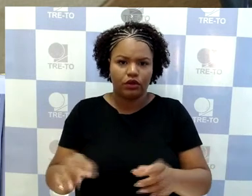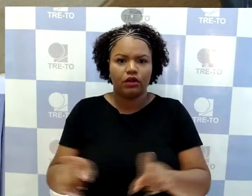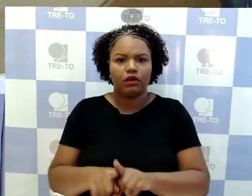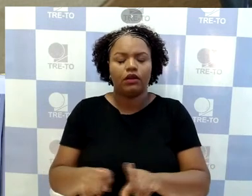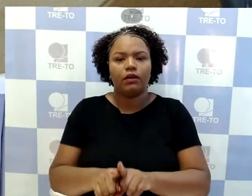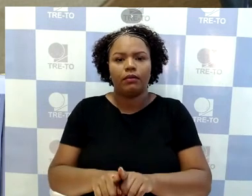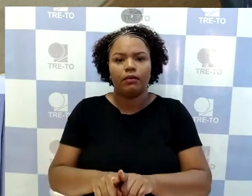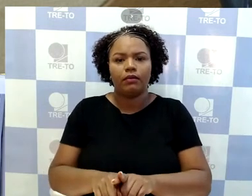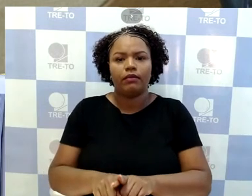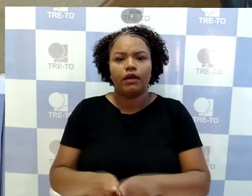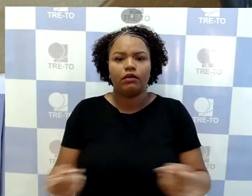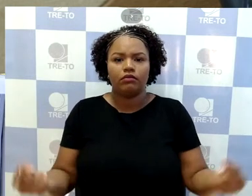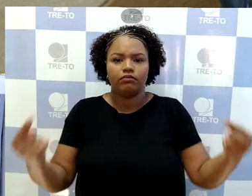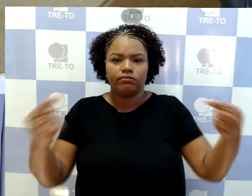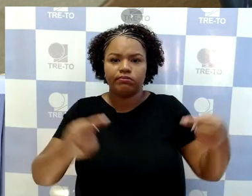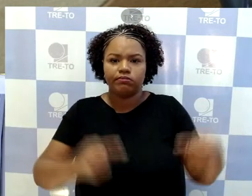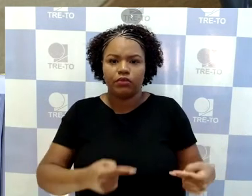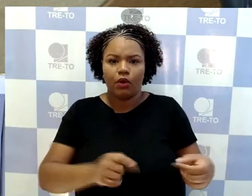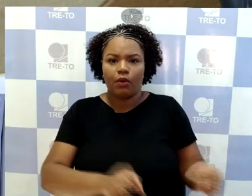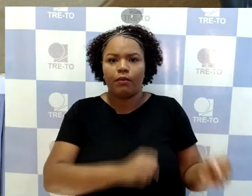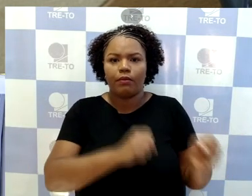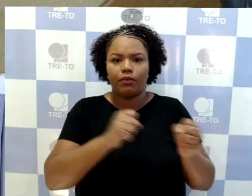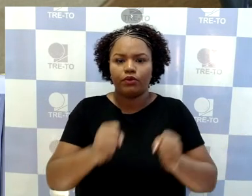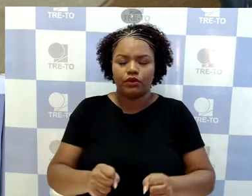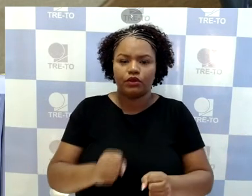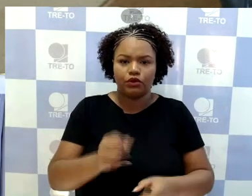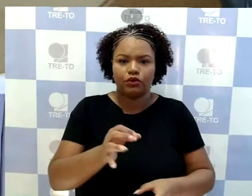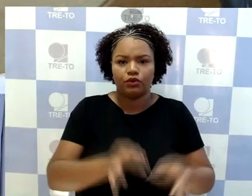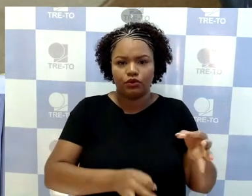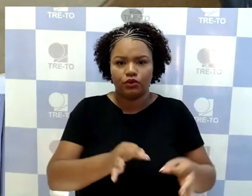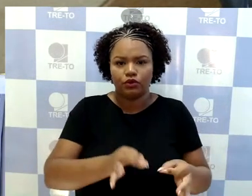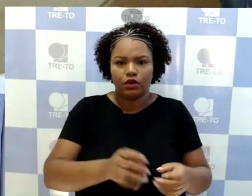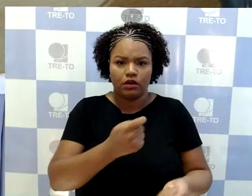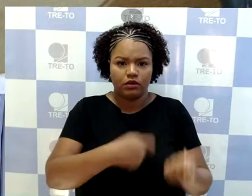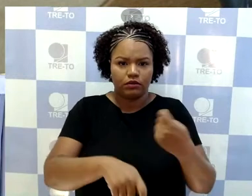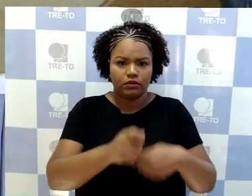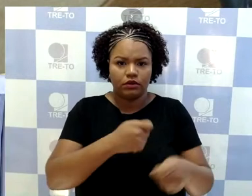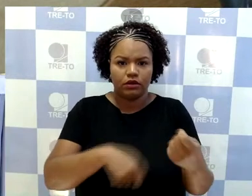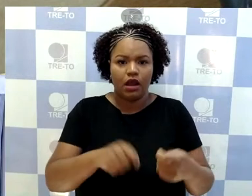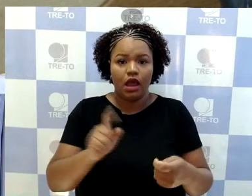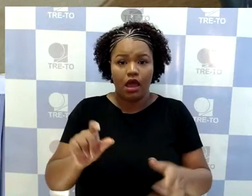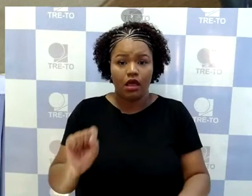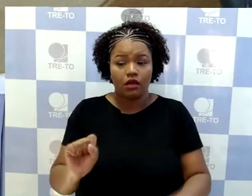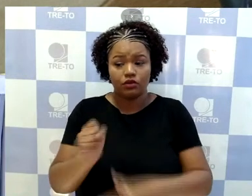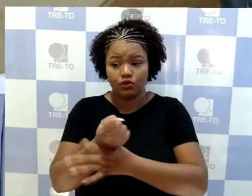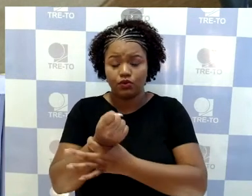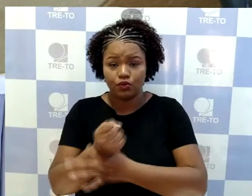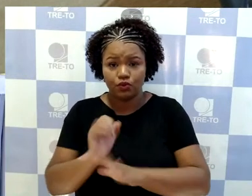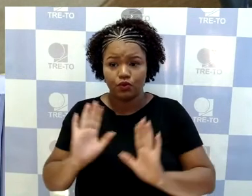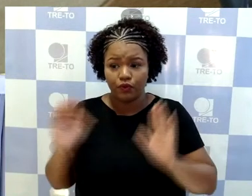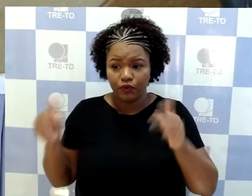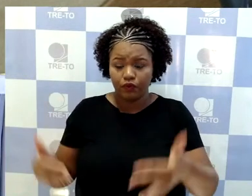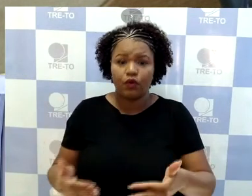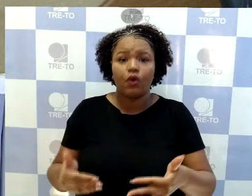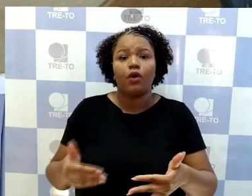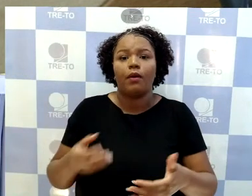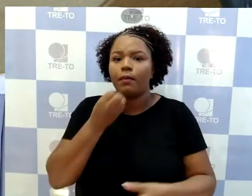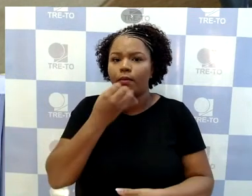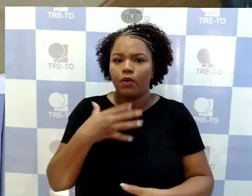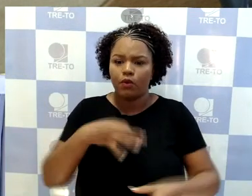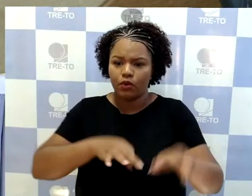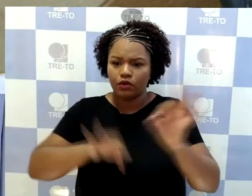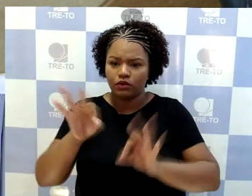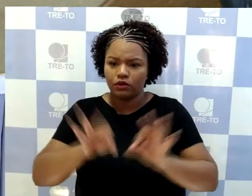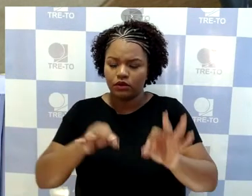administrativa, que se destina a assegurar boa ordem dos trabalhos da Justiça Eleitoral do Tocantins, a